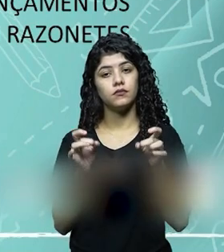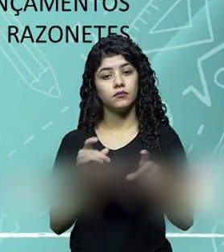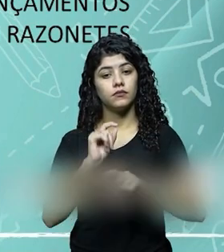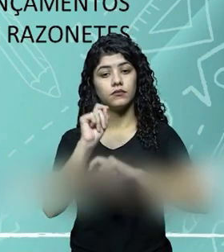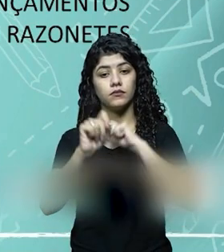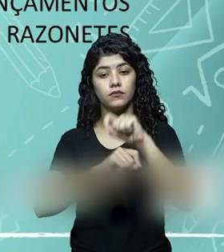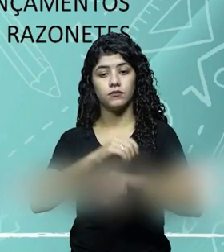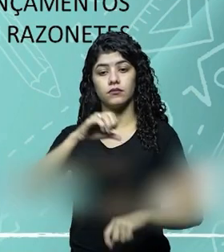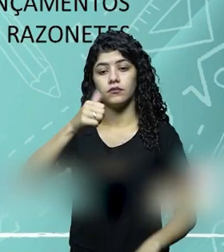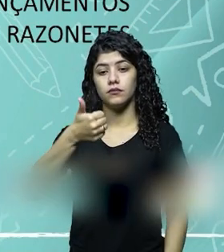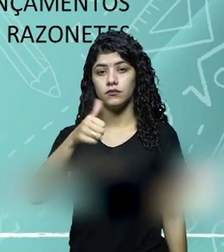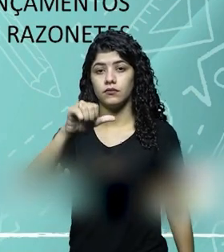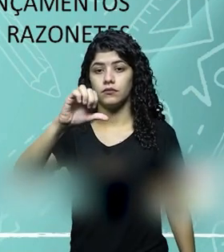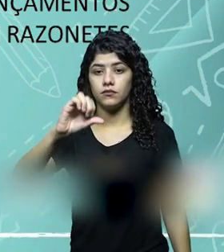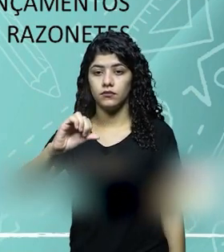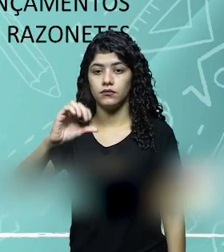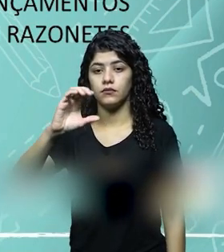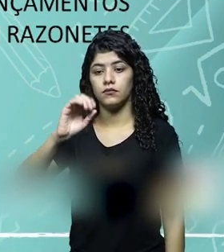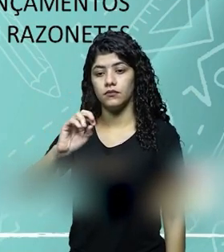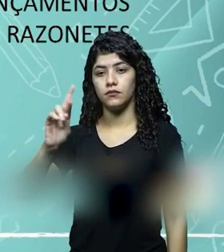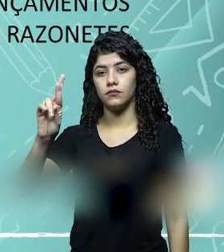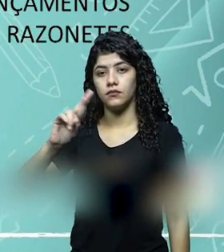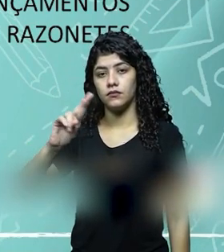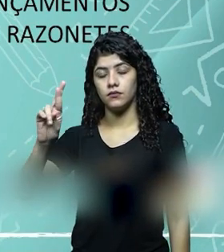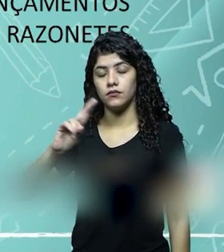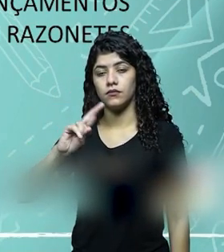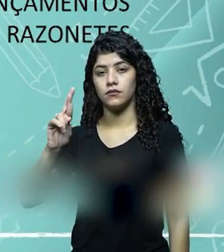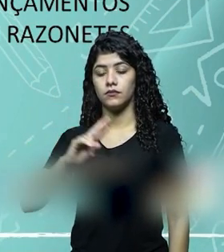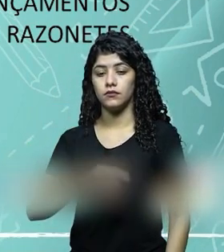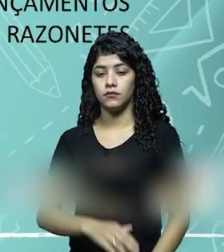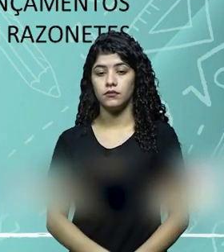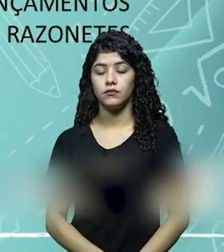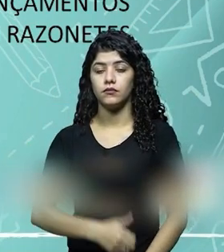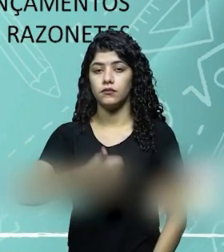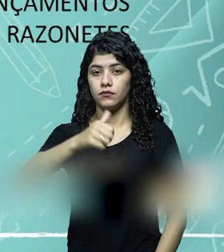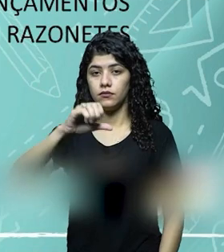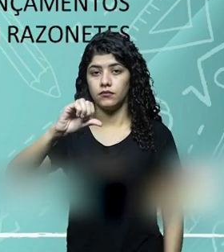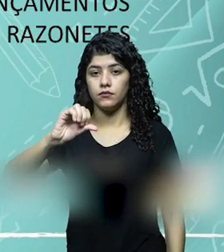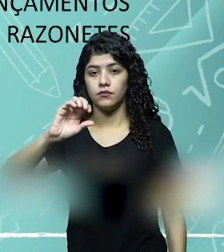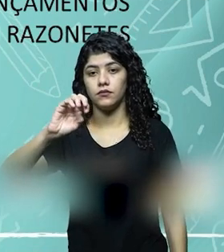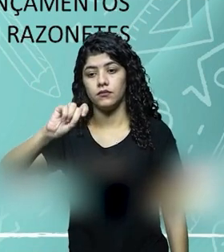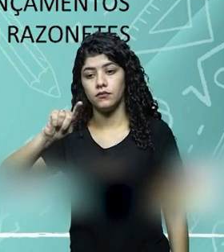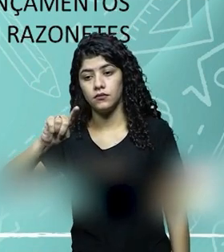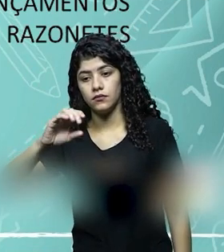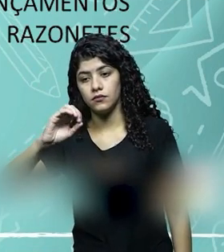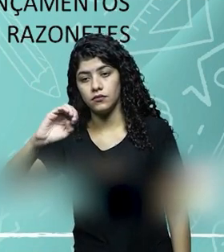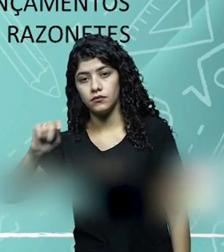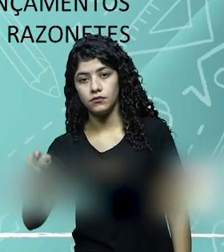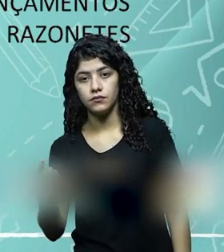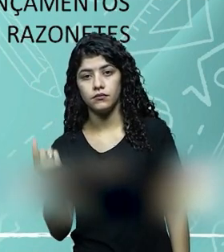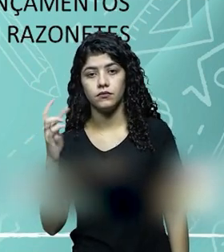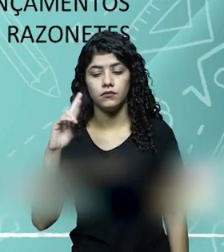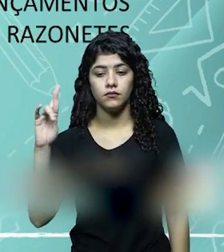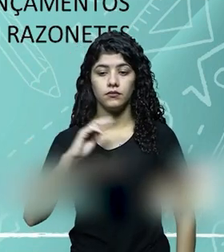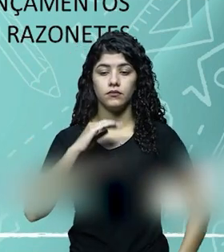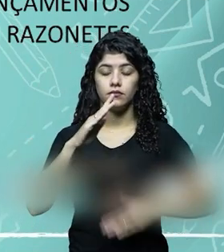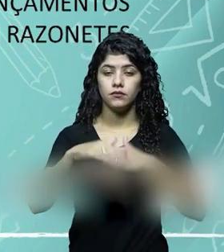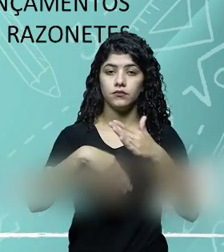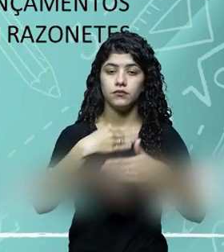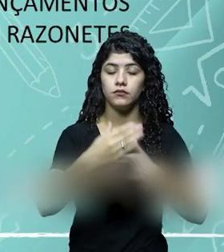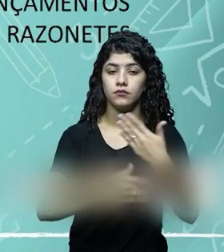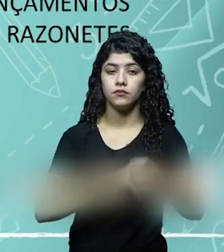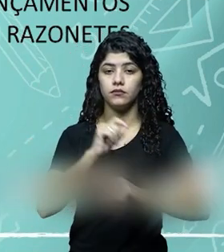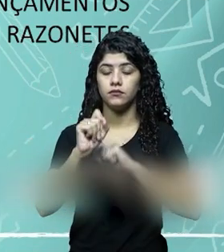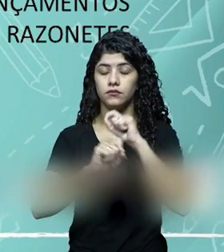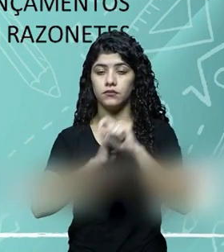vendido por quanto? por 190 mil reais, e as despesas que aconteceram durante esse processo de